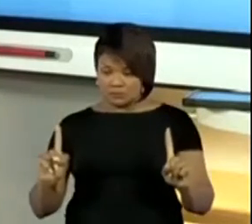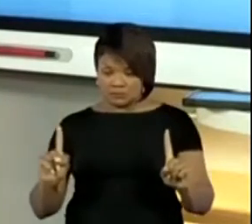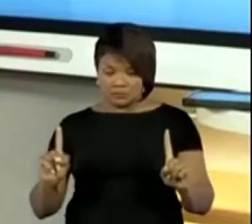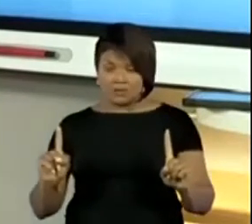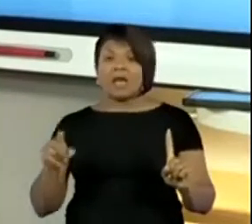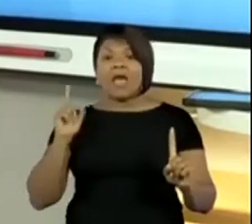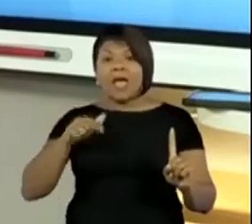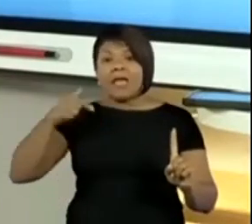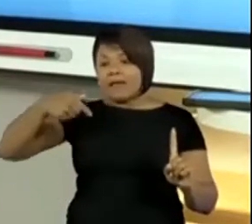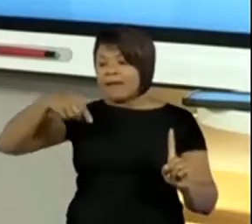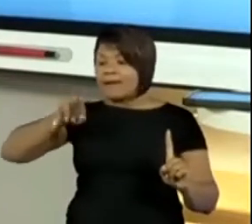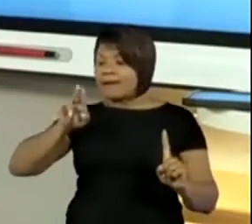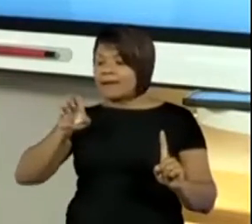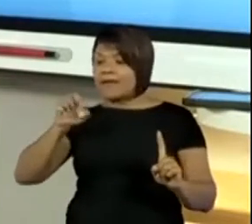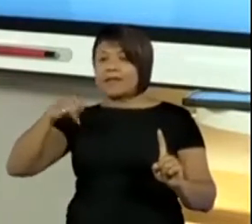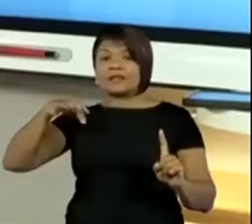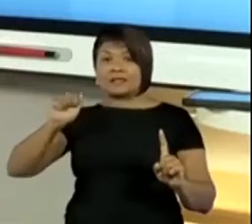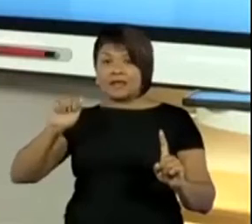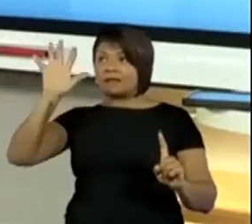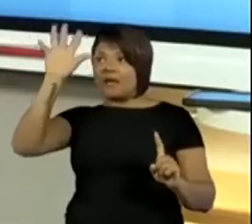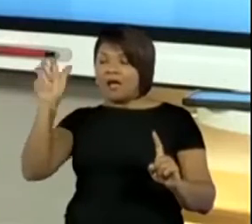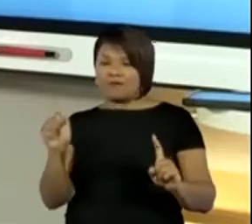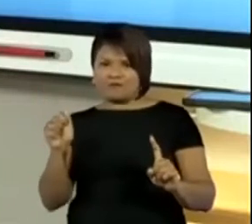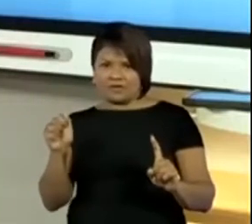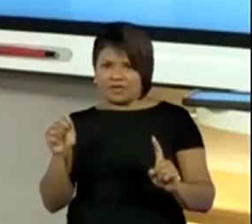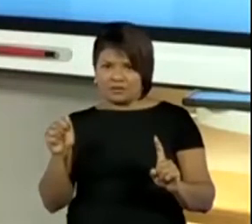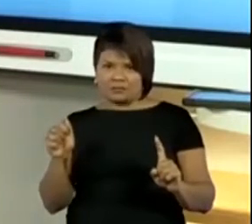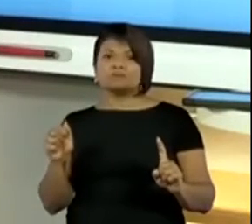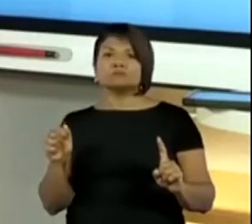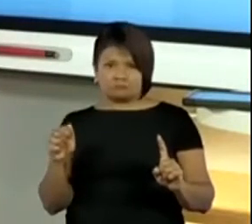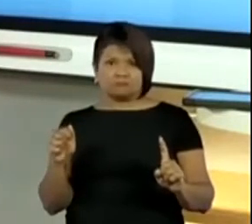Quênia. Então, ele surgiu lá no Quênia, lá na África, tá?